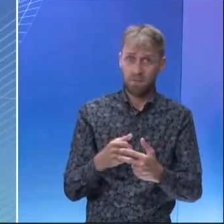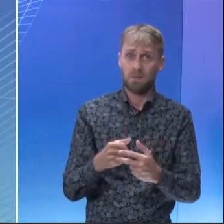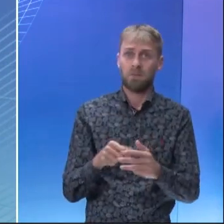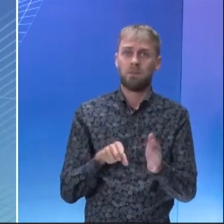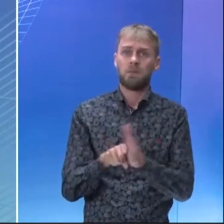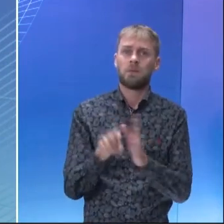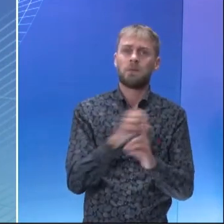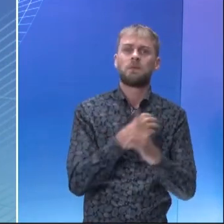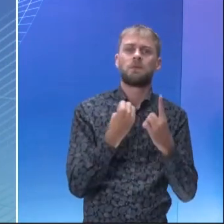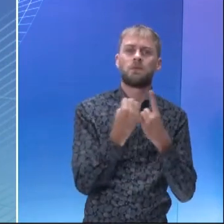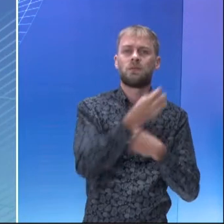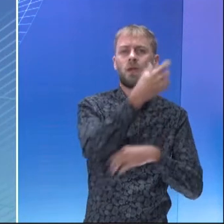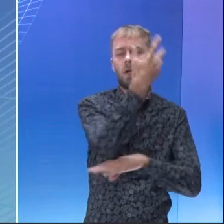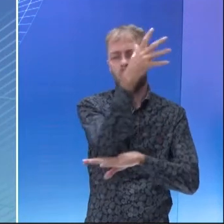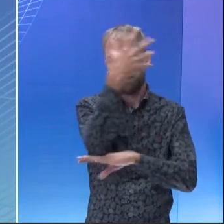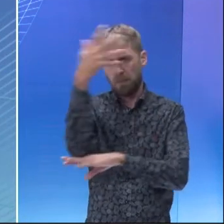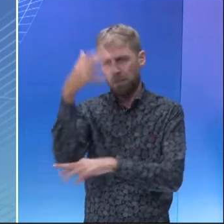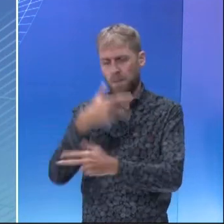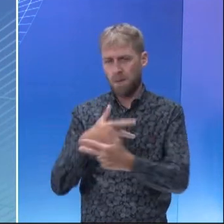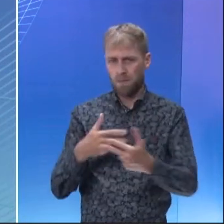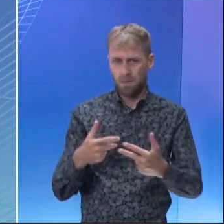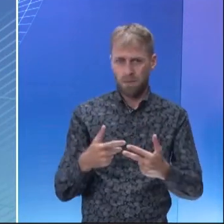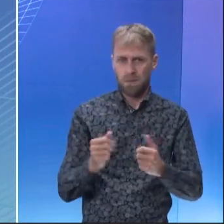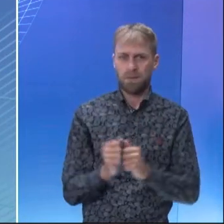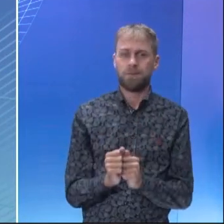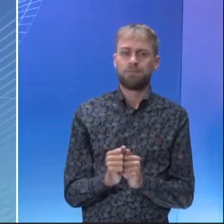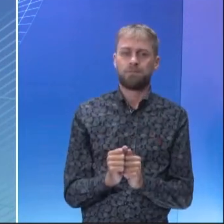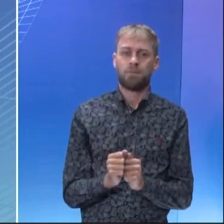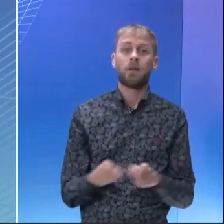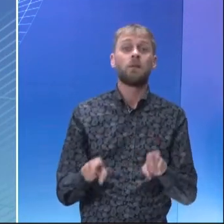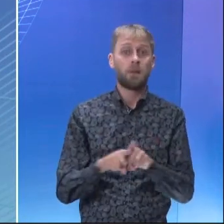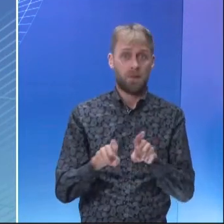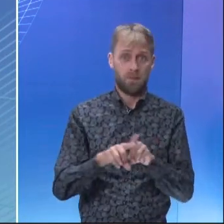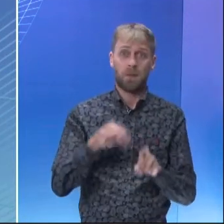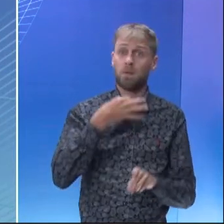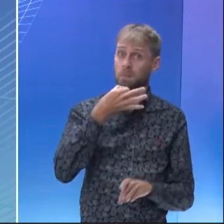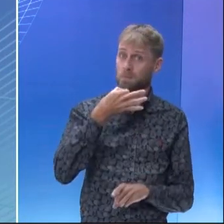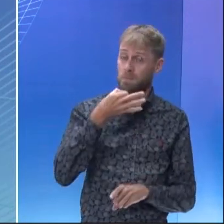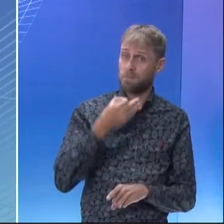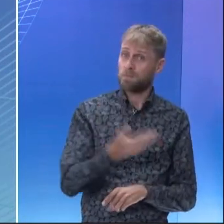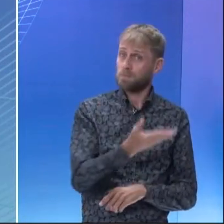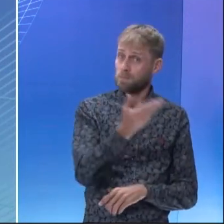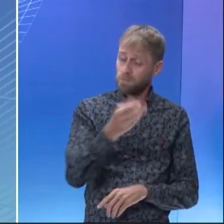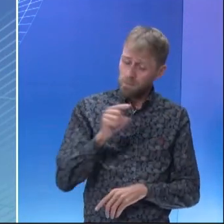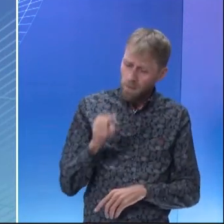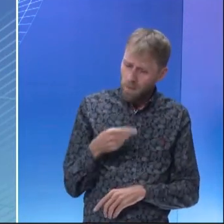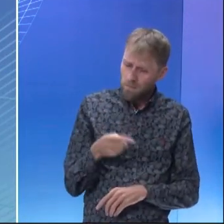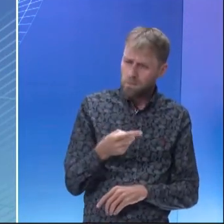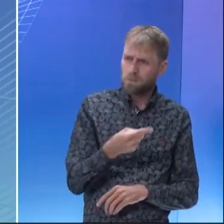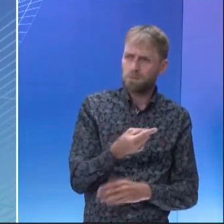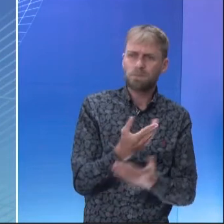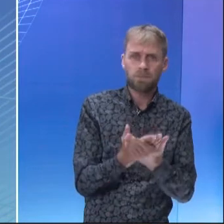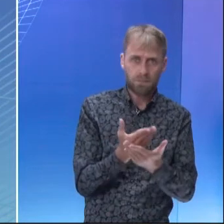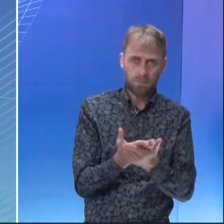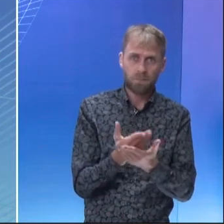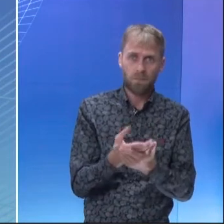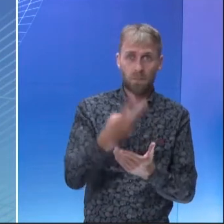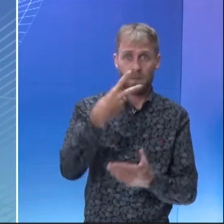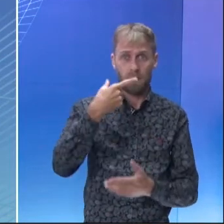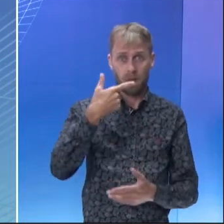questões socioambientais que estão relacionadas ao agronegócio. Então, é também uma dica que eu dou para vocês, se aprofundar